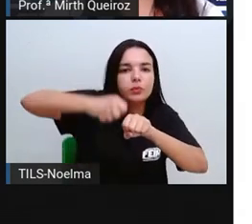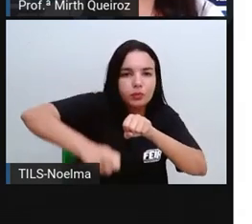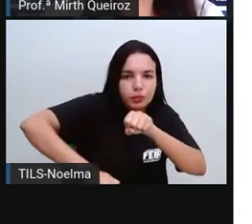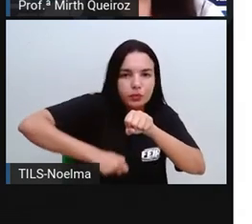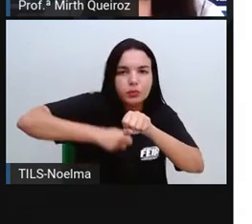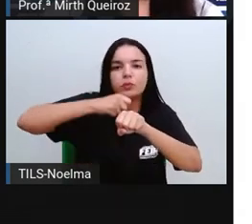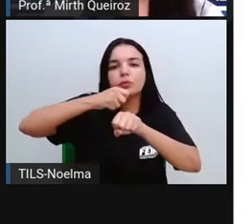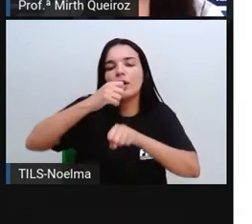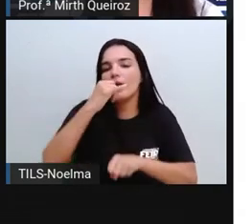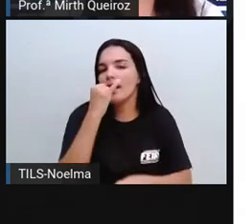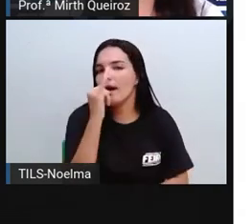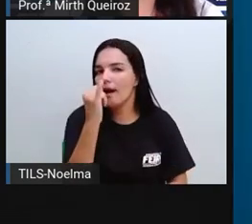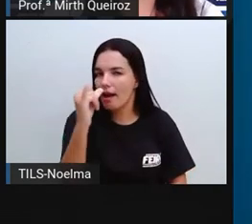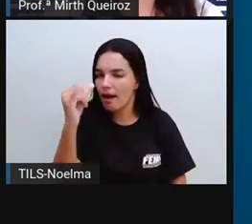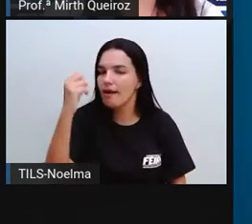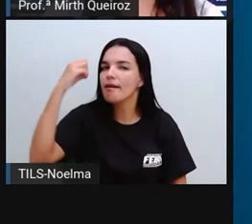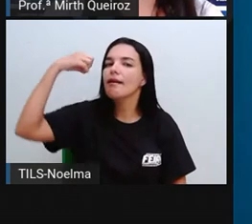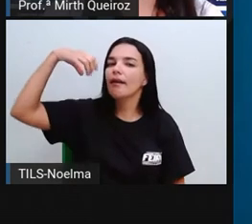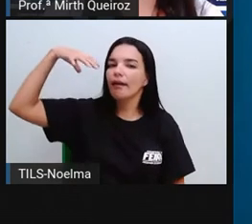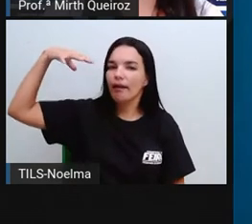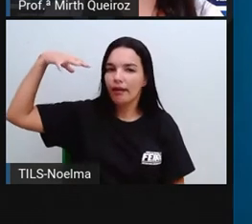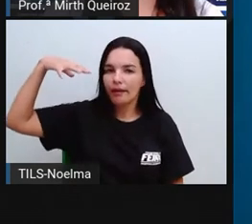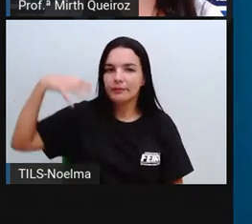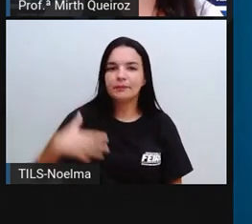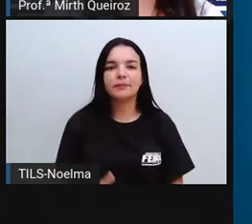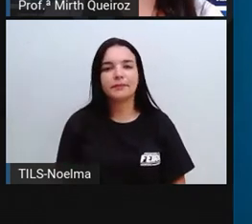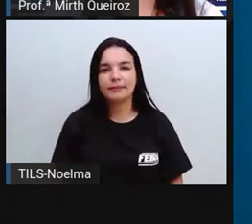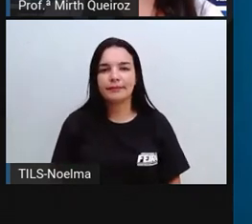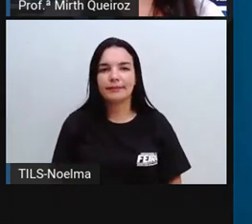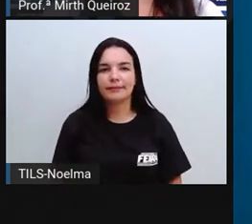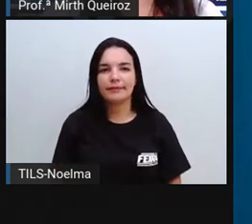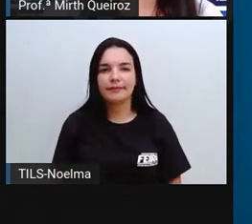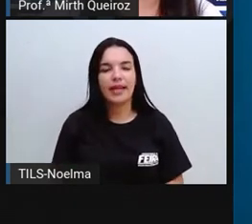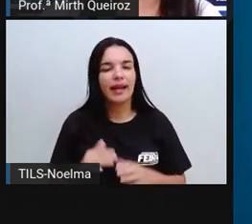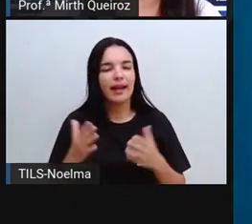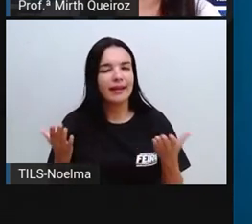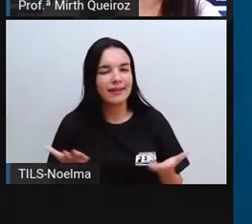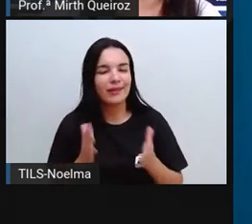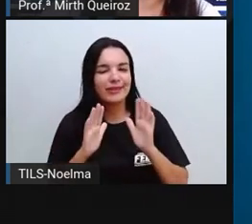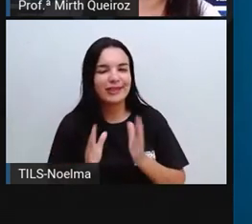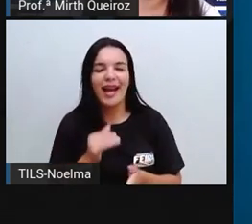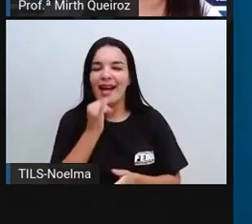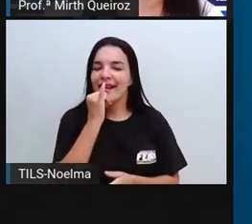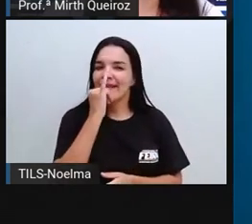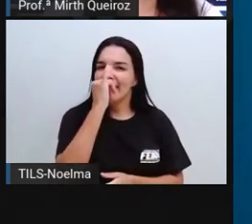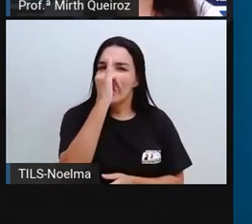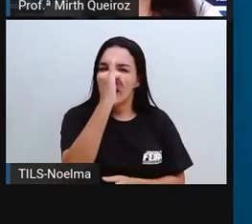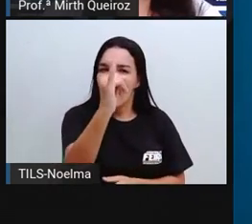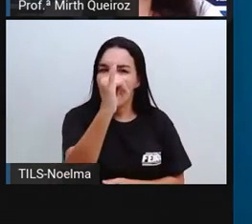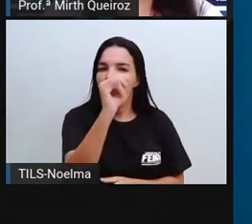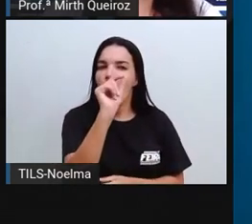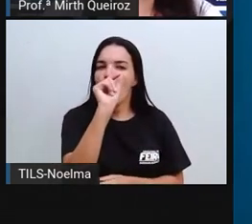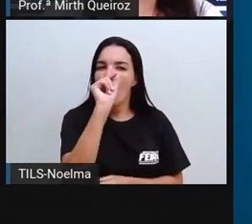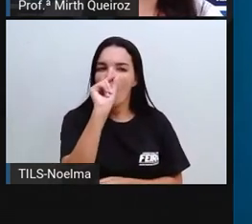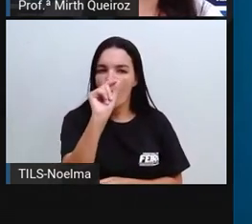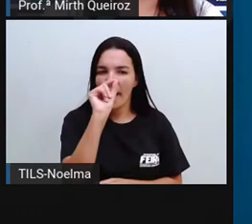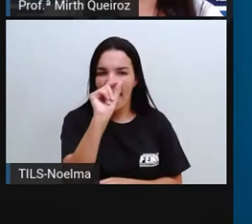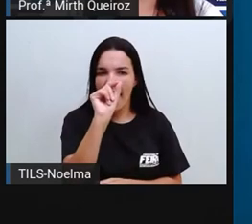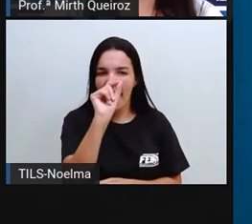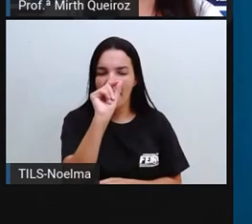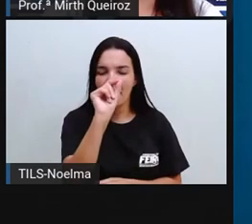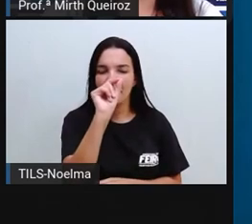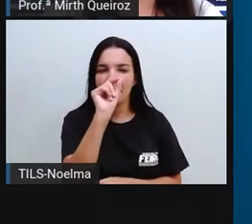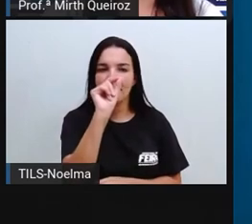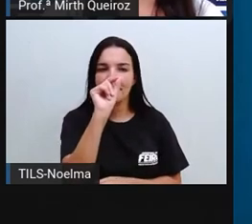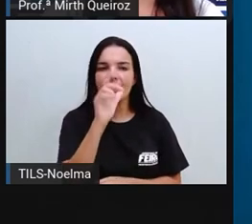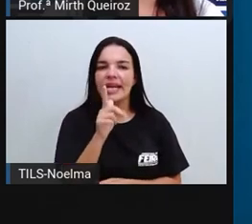em eletricidade. E como eu disse pra vocês, água e energia tem tudo a ver, né? E a